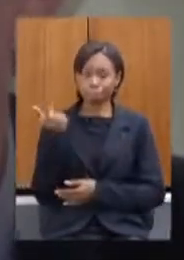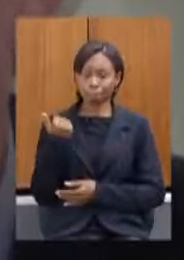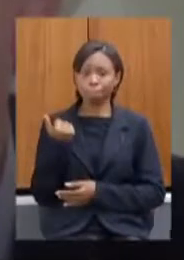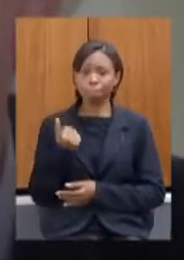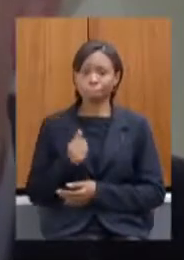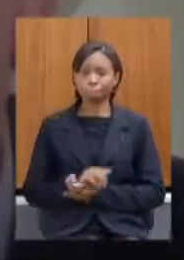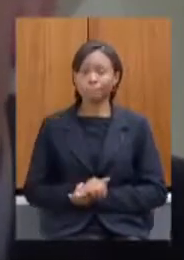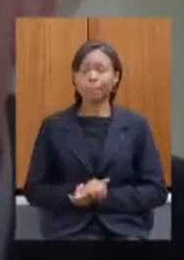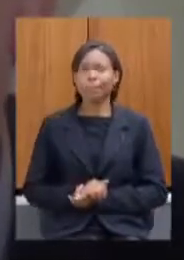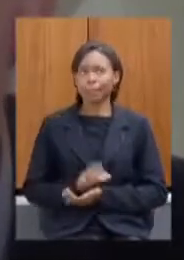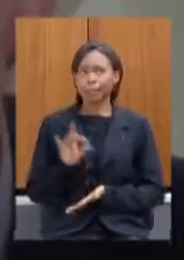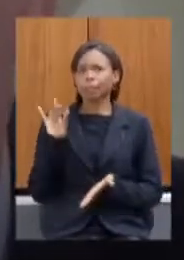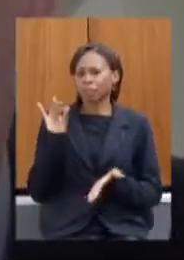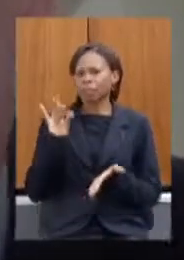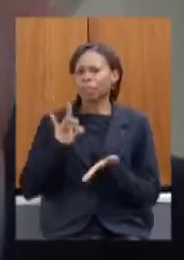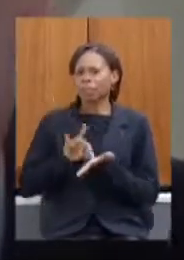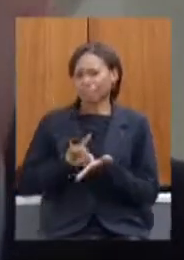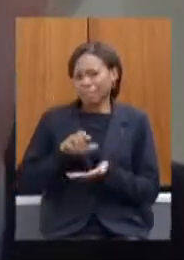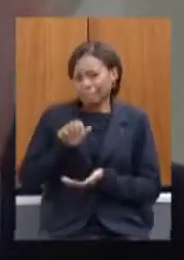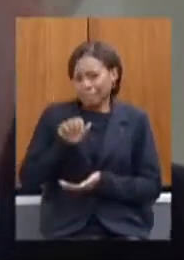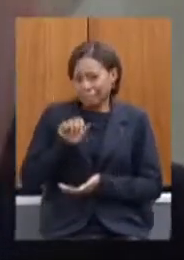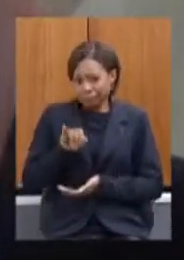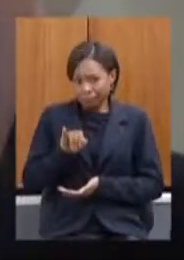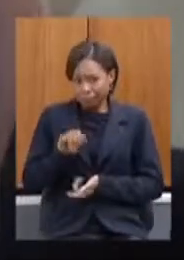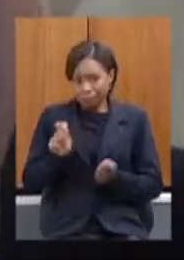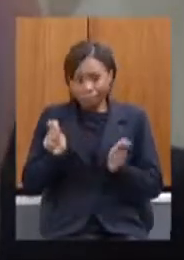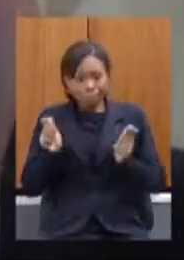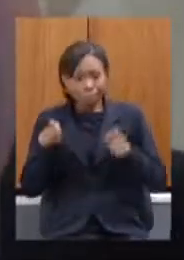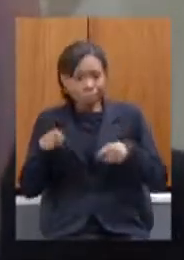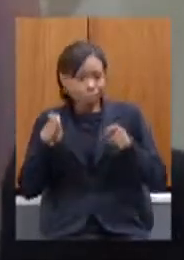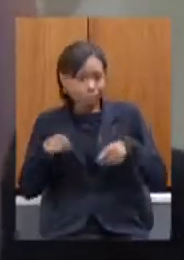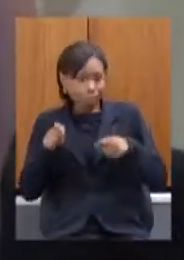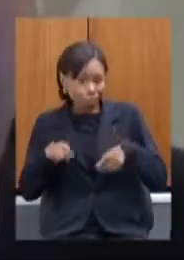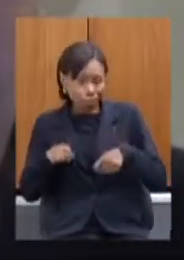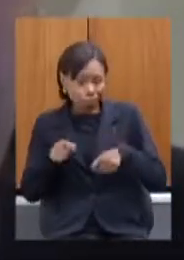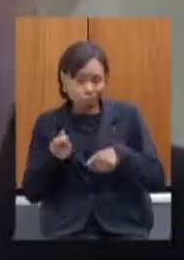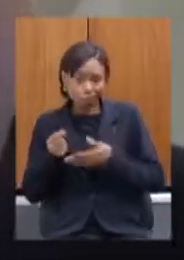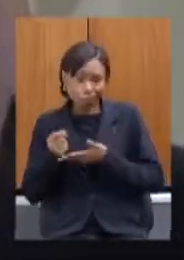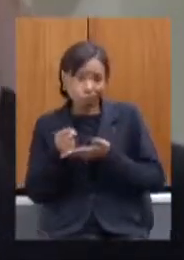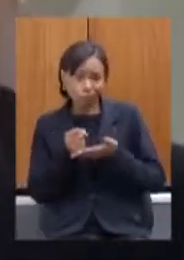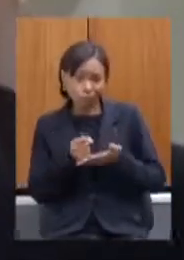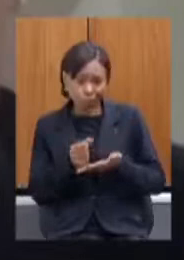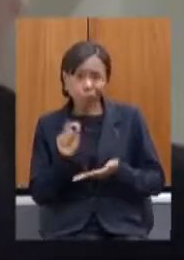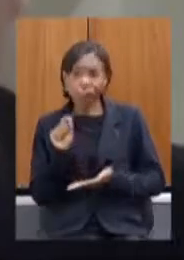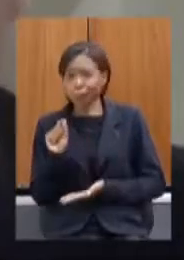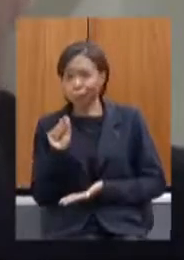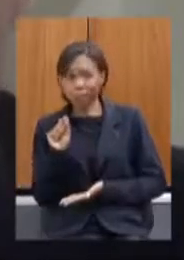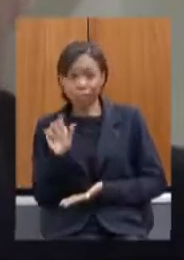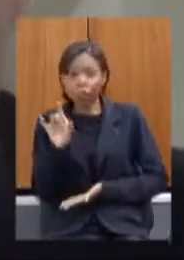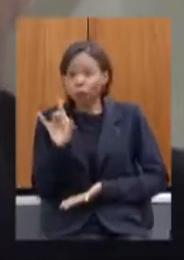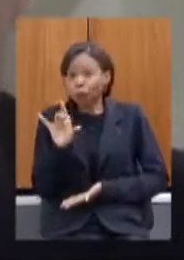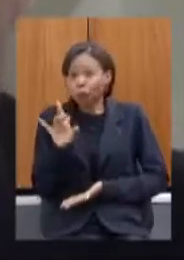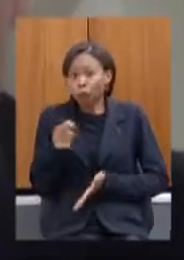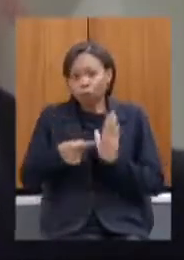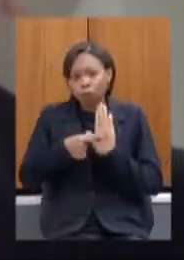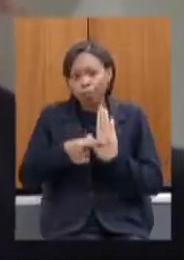se ele serve para alguma coisa é de exemplo daquilo que não deve ser feito